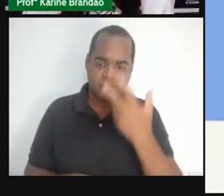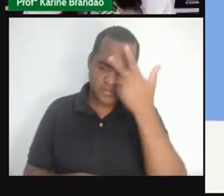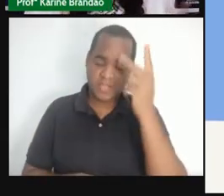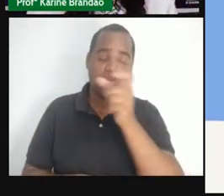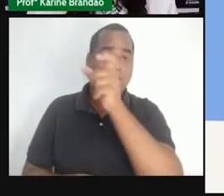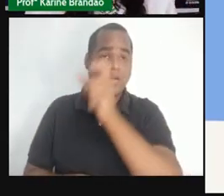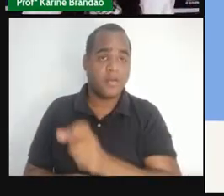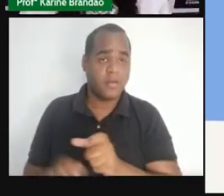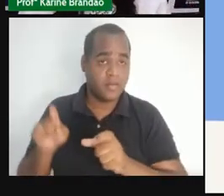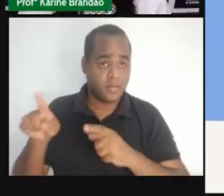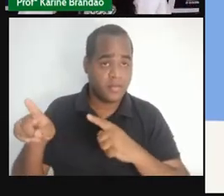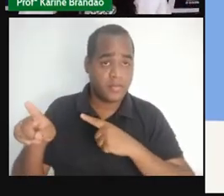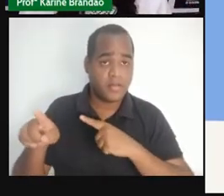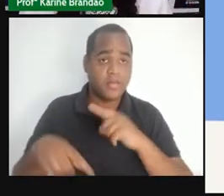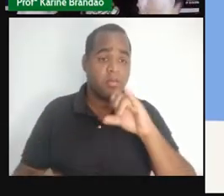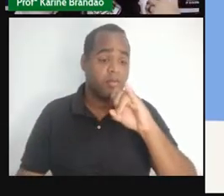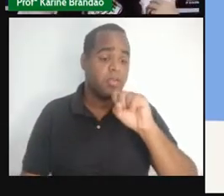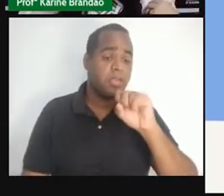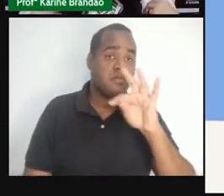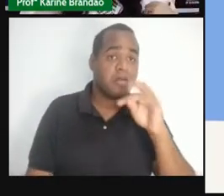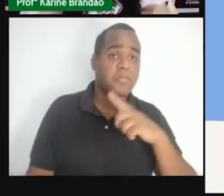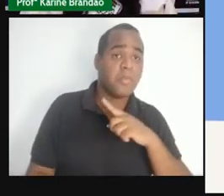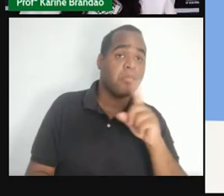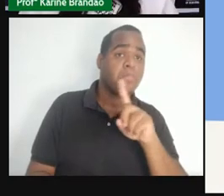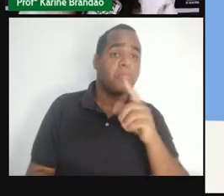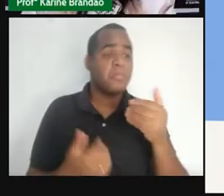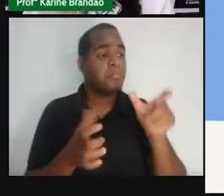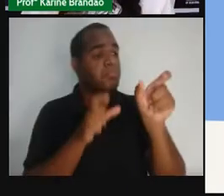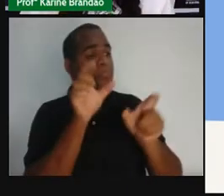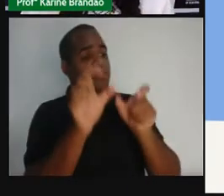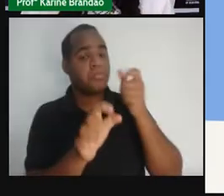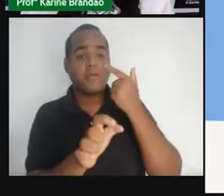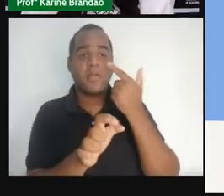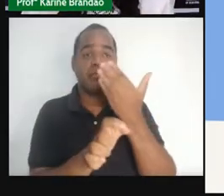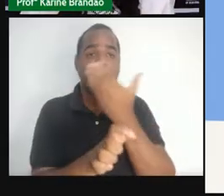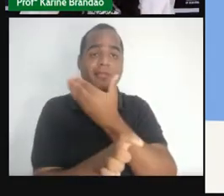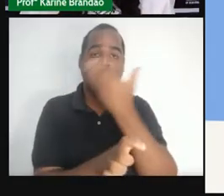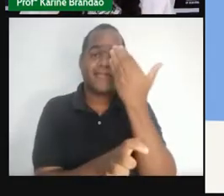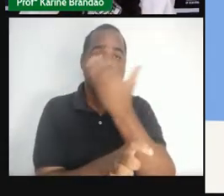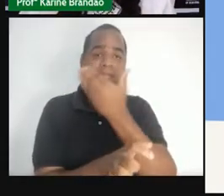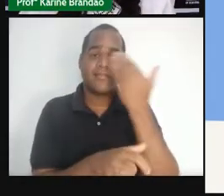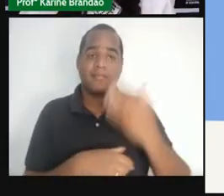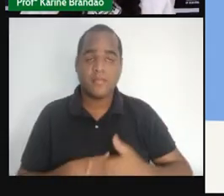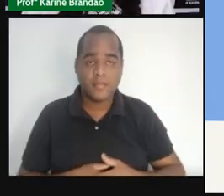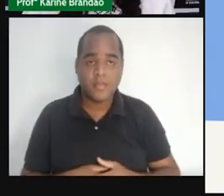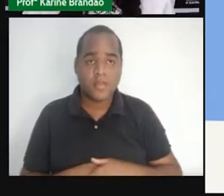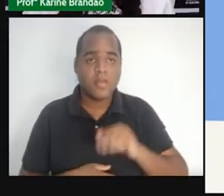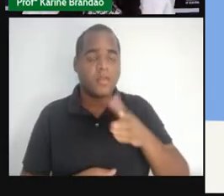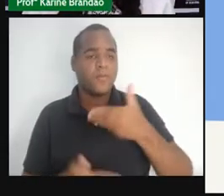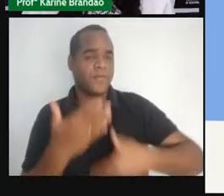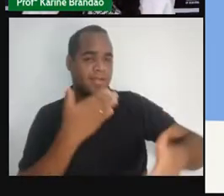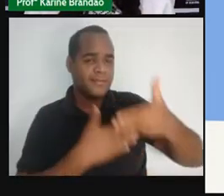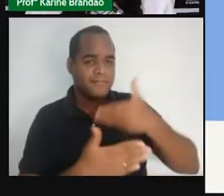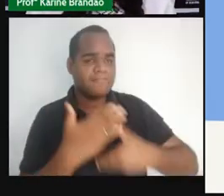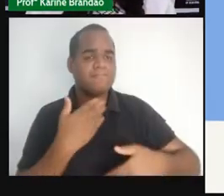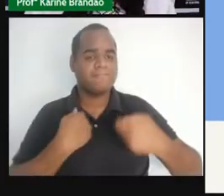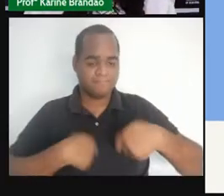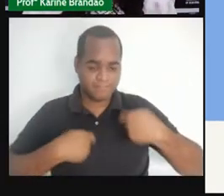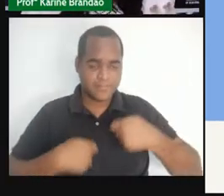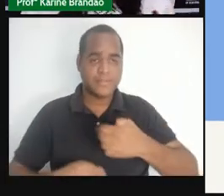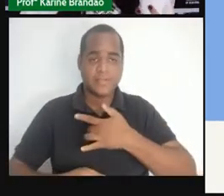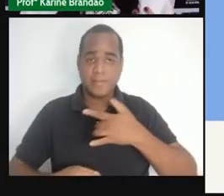que ela tenha uma IST ou não. Ou que nós mesmos, se a gente não fizer um cuidado de higiene, se a gente não tiver um